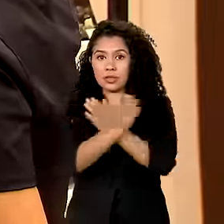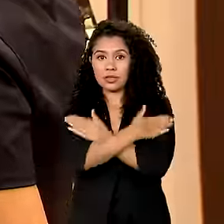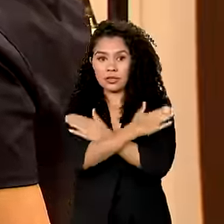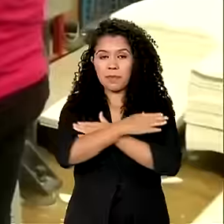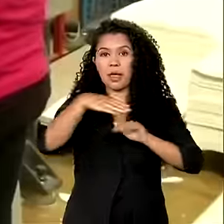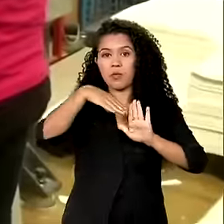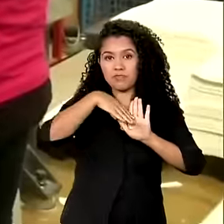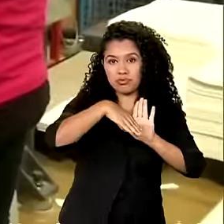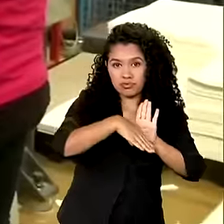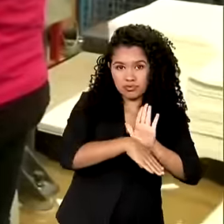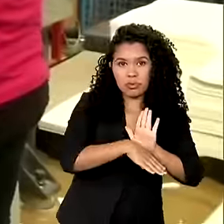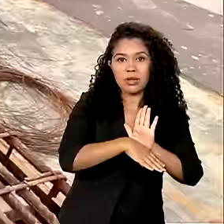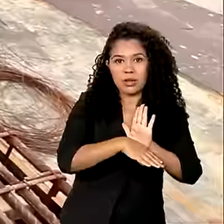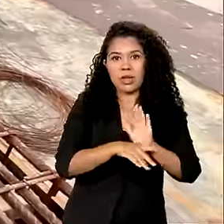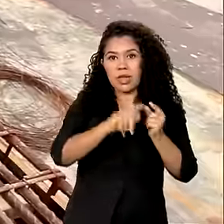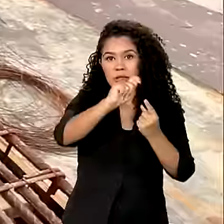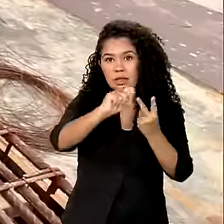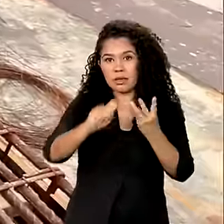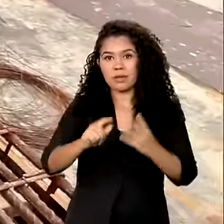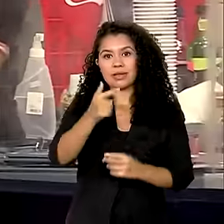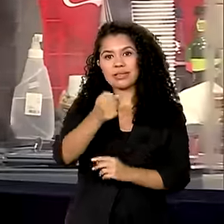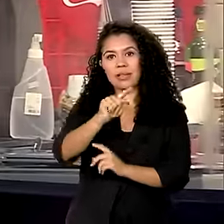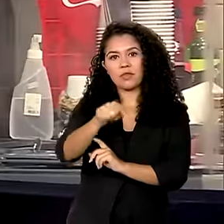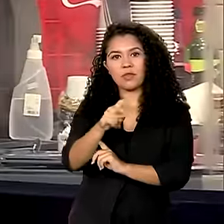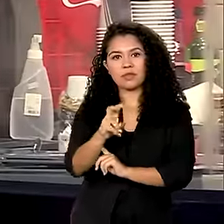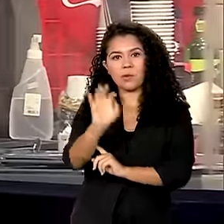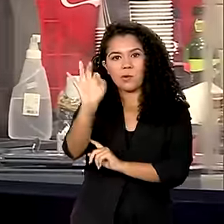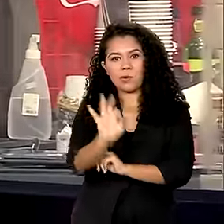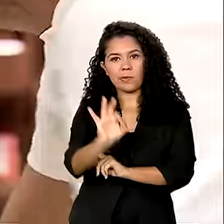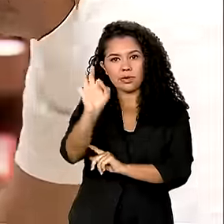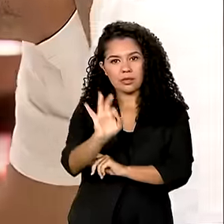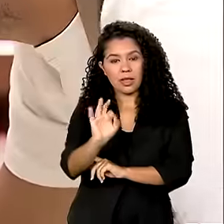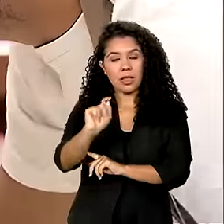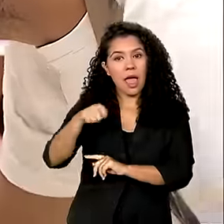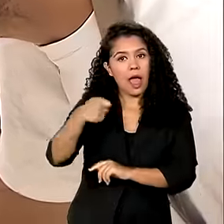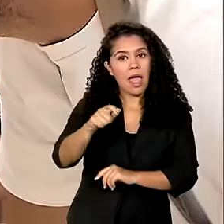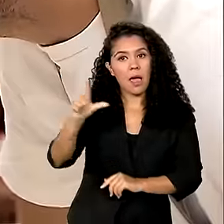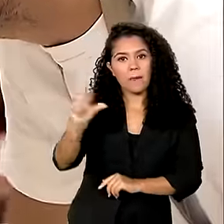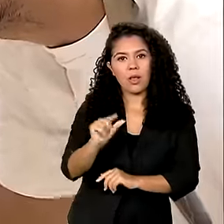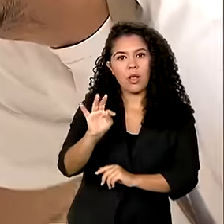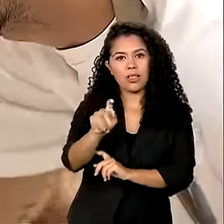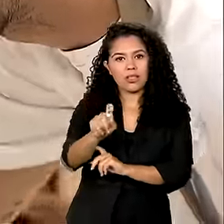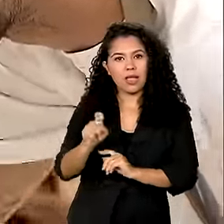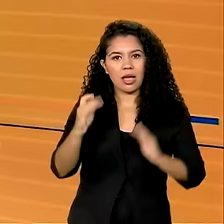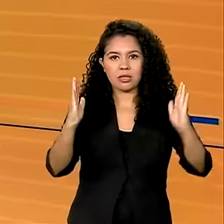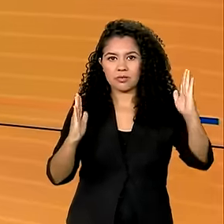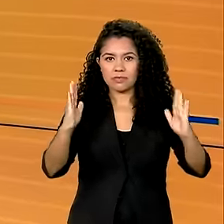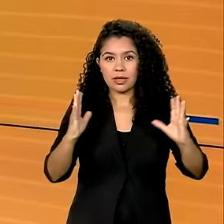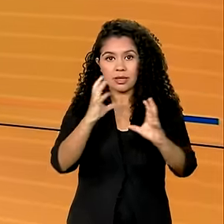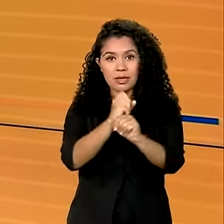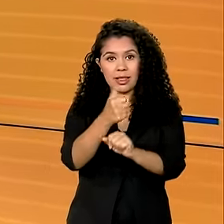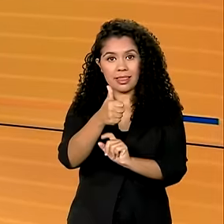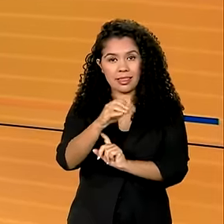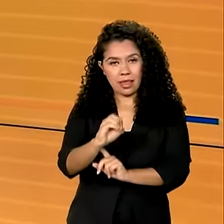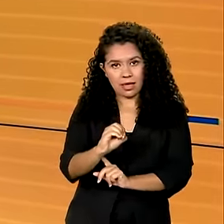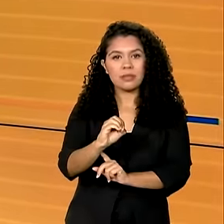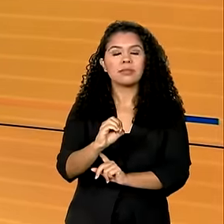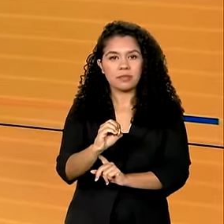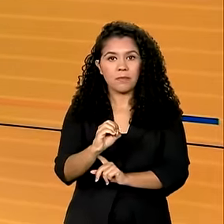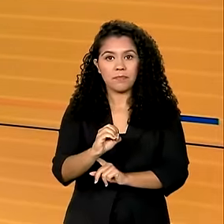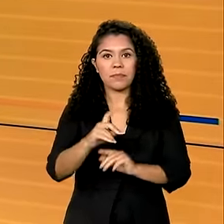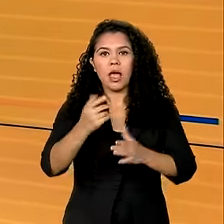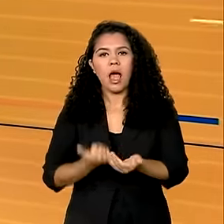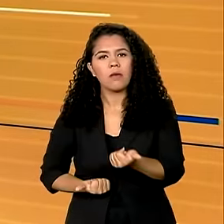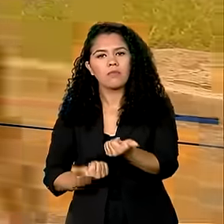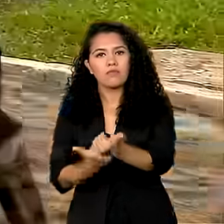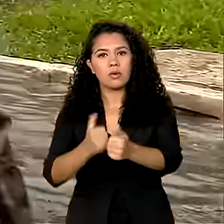em queda e fecha o trimestre em 7,5%, a menor taxa em 10 anos. Apoio ao Rio Grande do